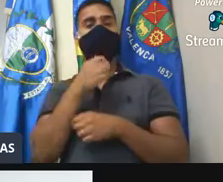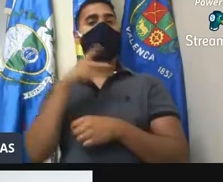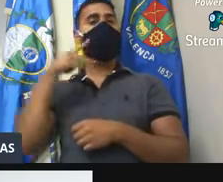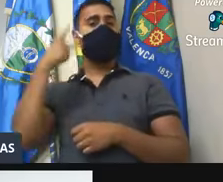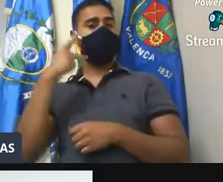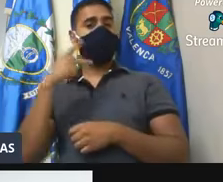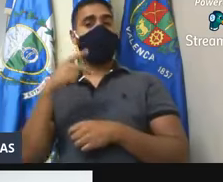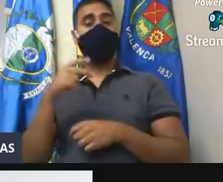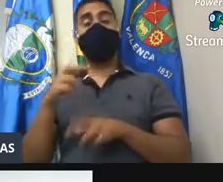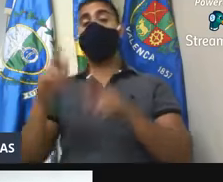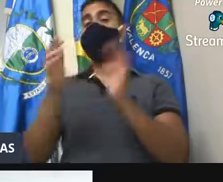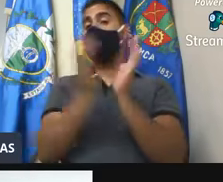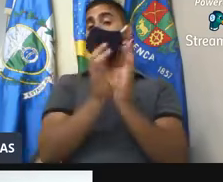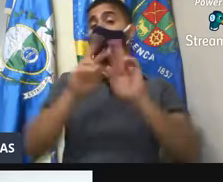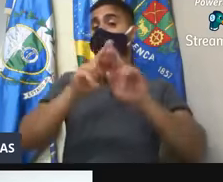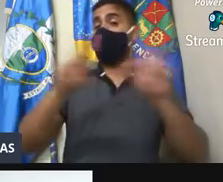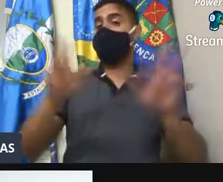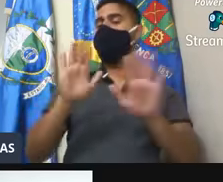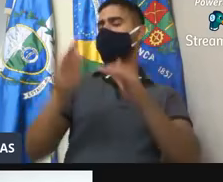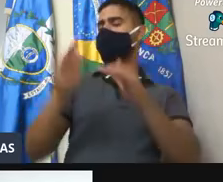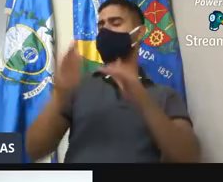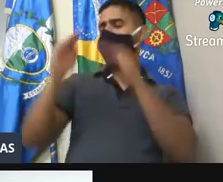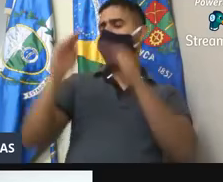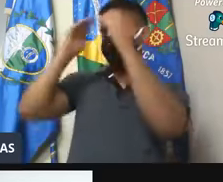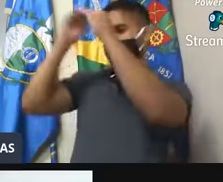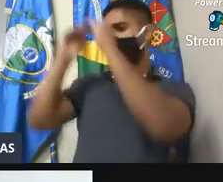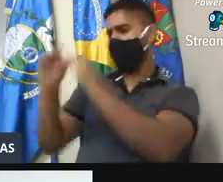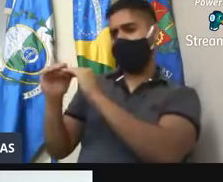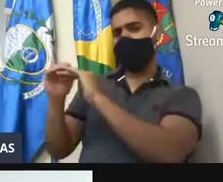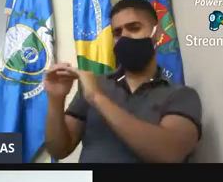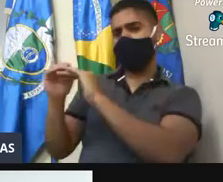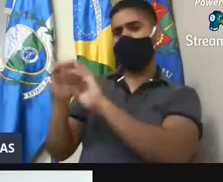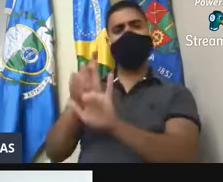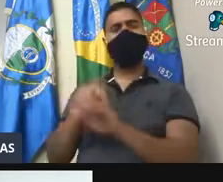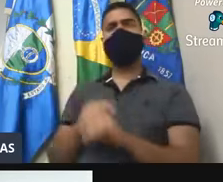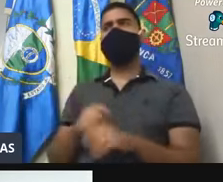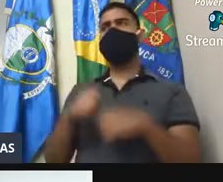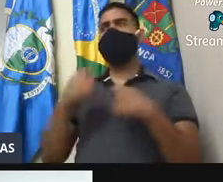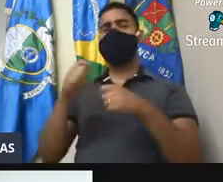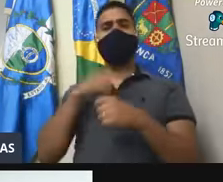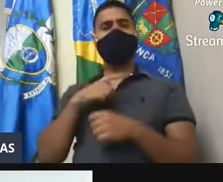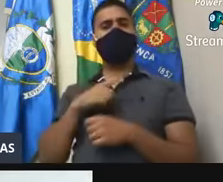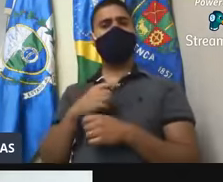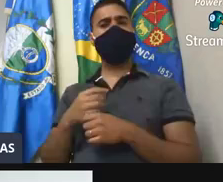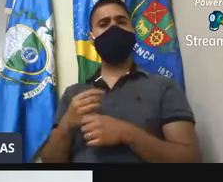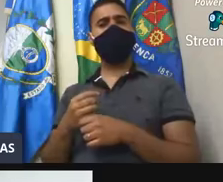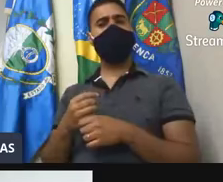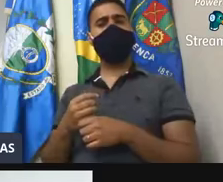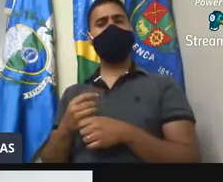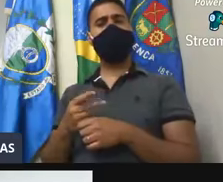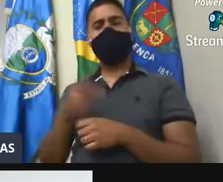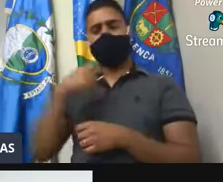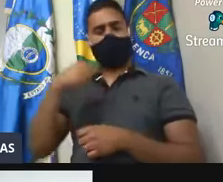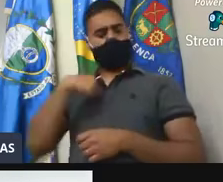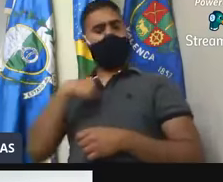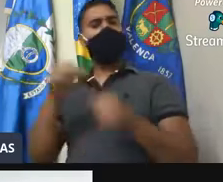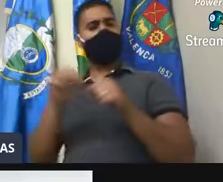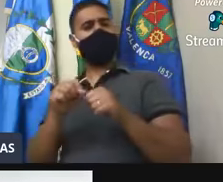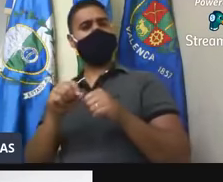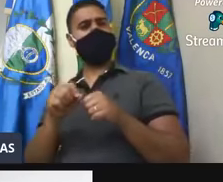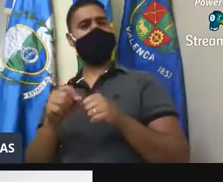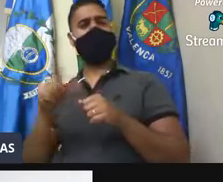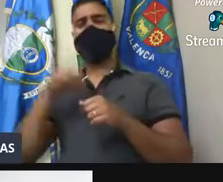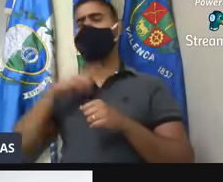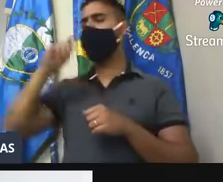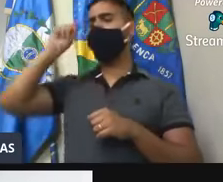ele, respeito ele totalmente. Mas, para você discordar, você tem que dar autoria naquilo que você faz. Quando você tem um